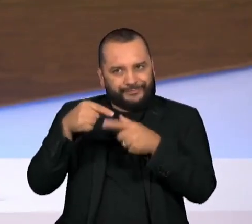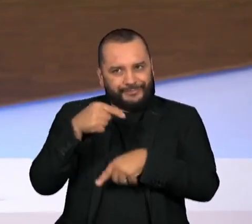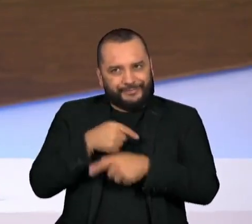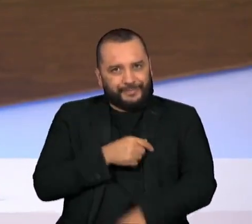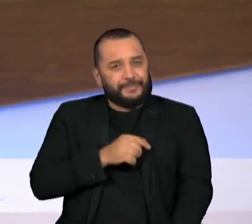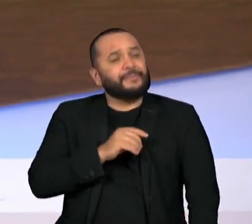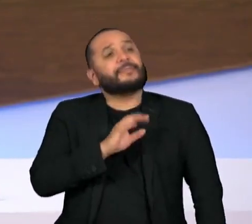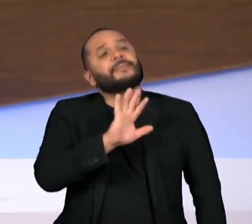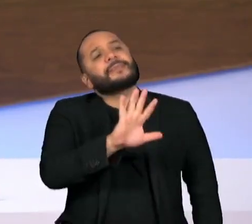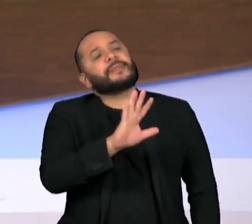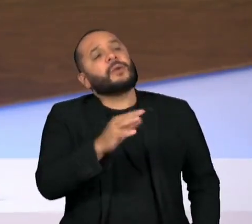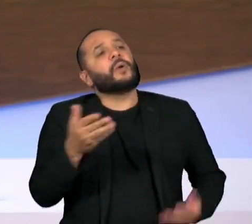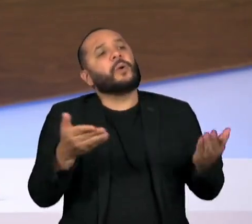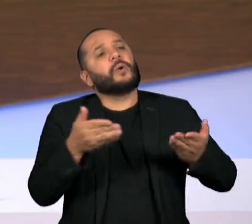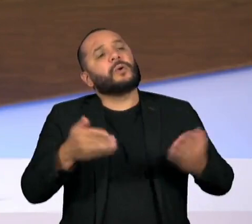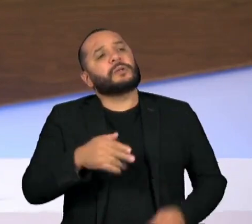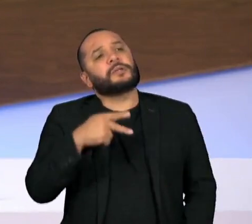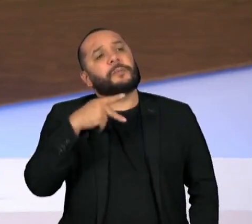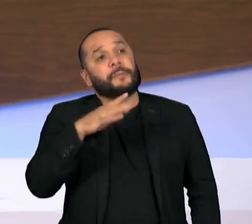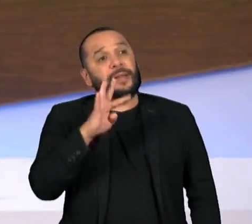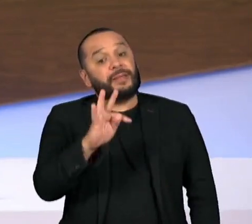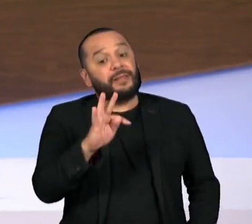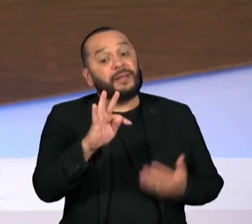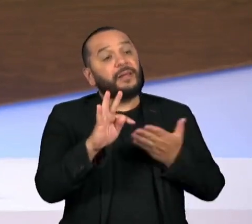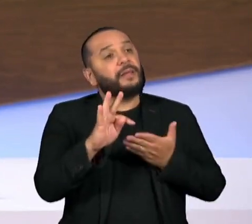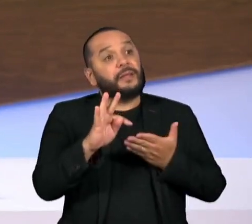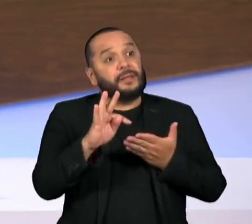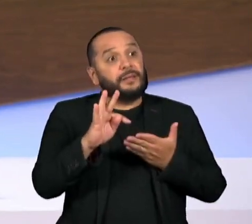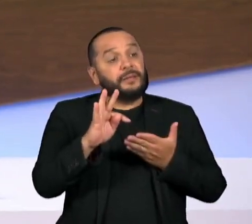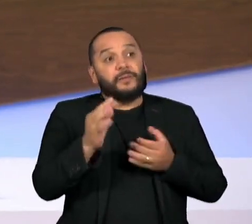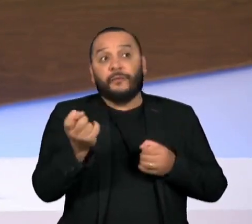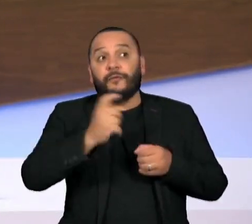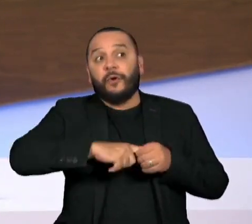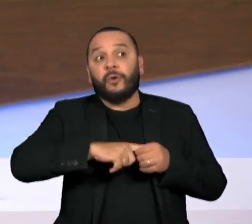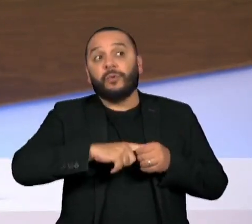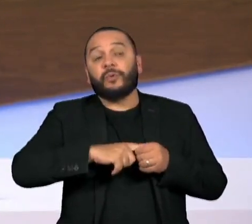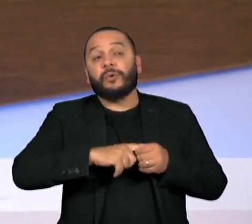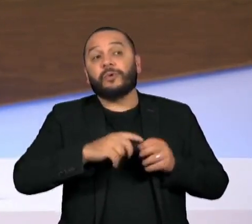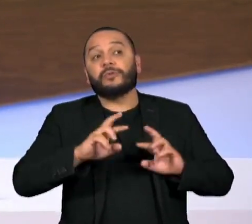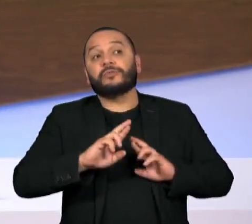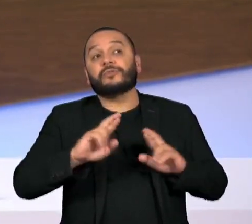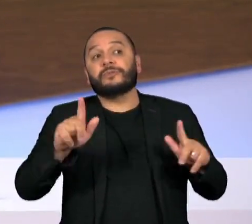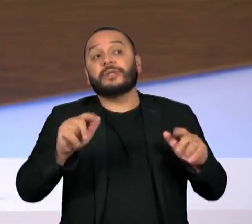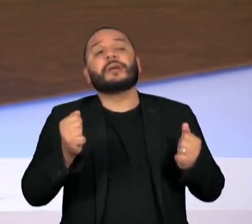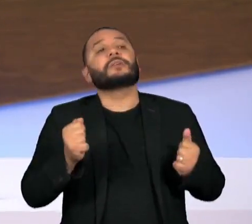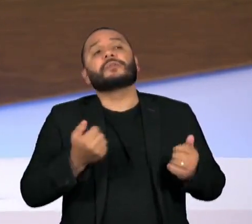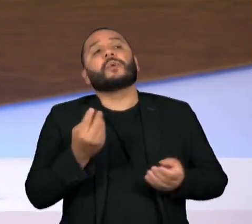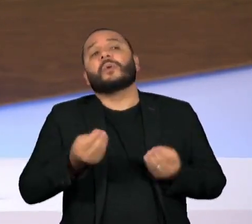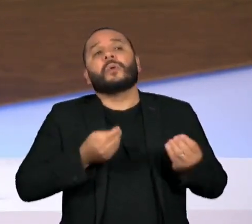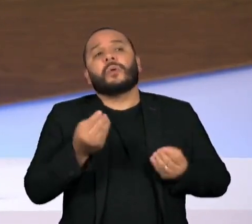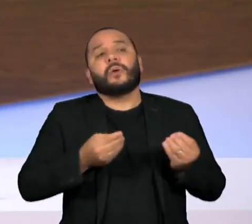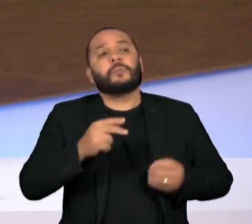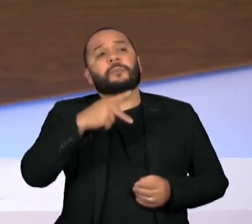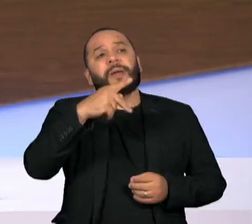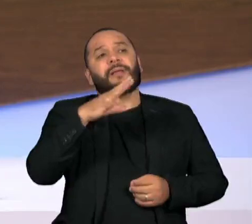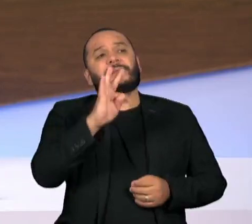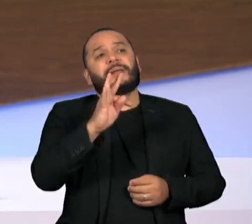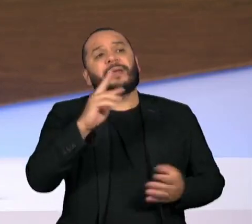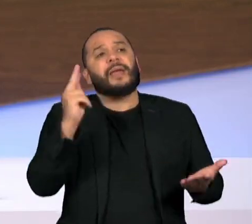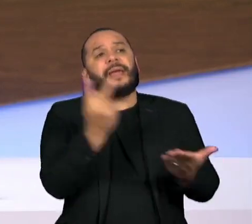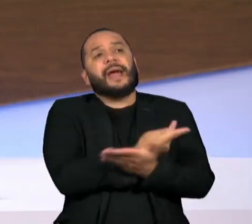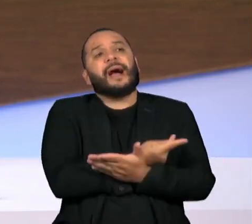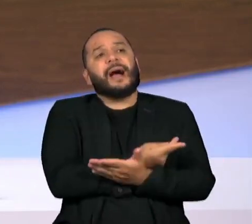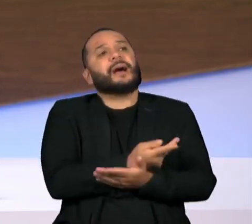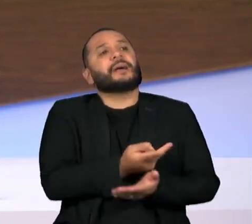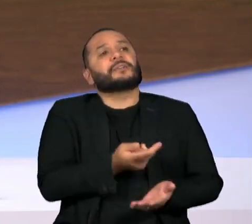é que você vê que PT é esse que volta e onde é que o PT, o que que o PT não pode repetir, não pode